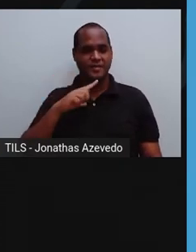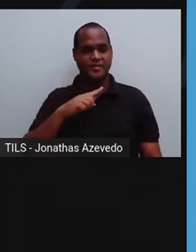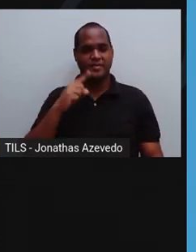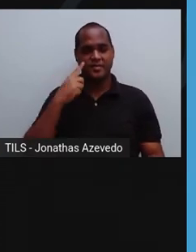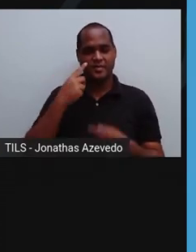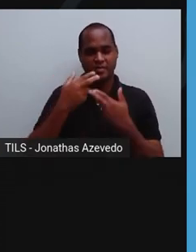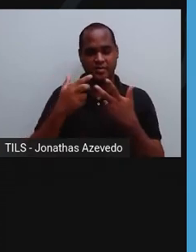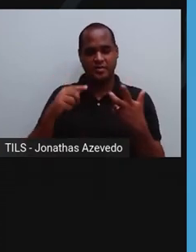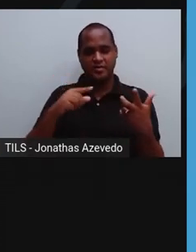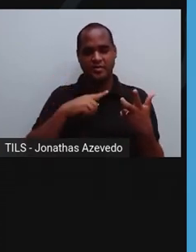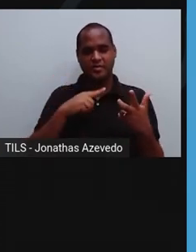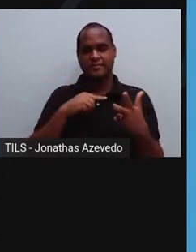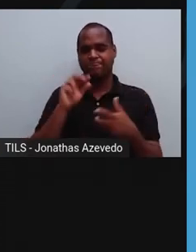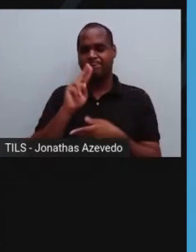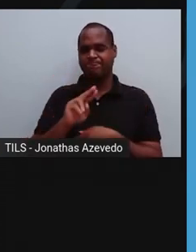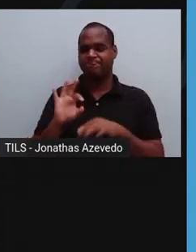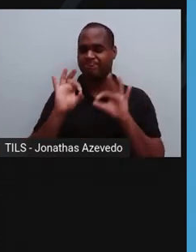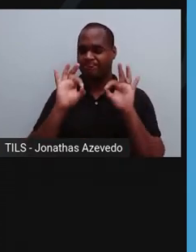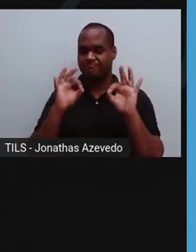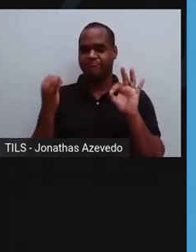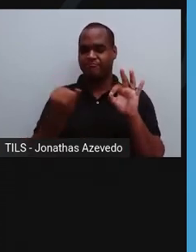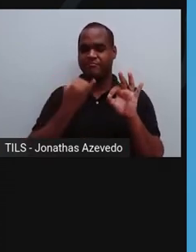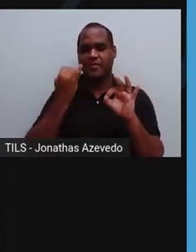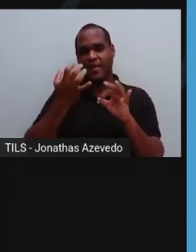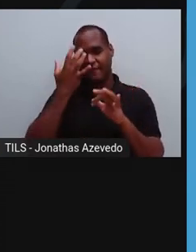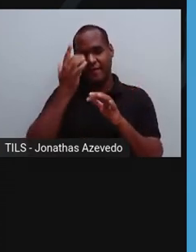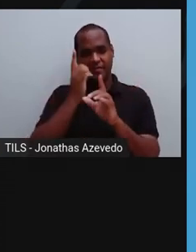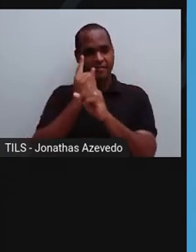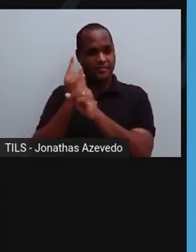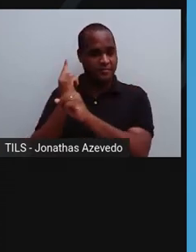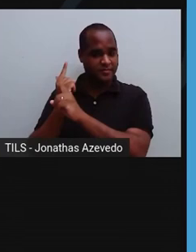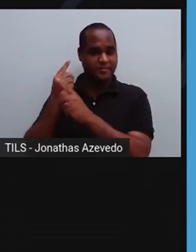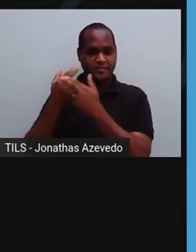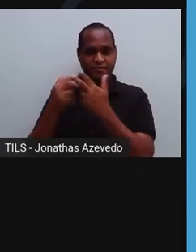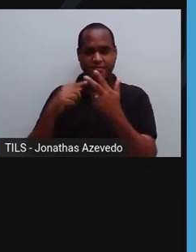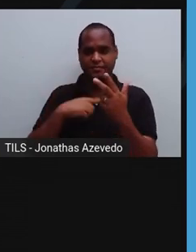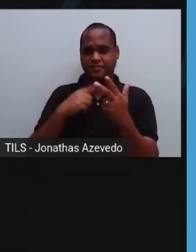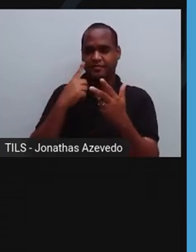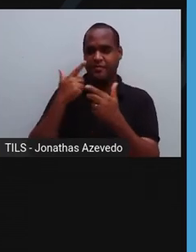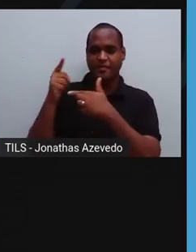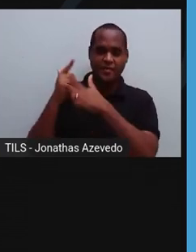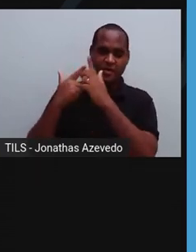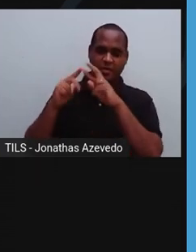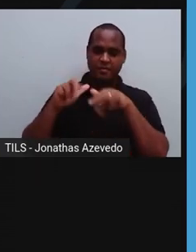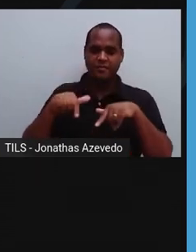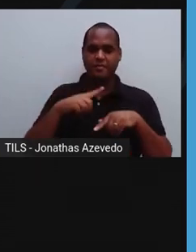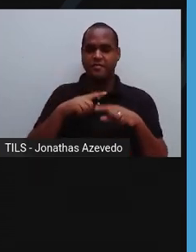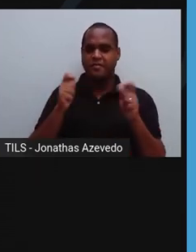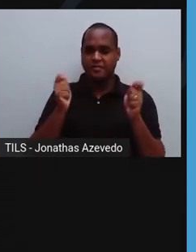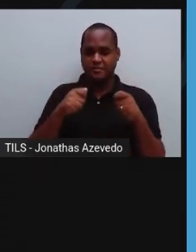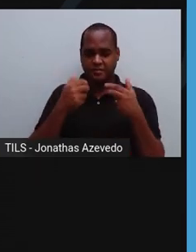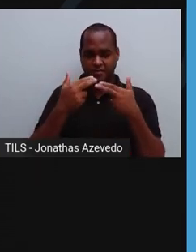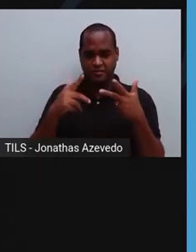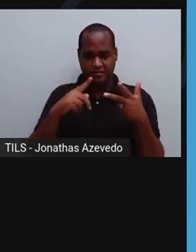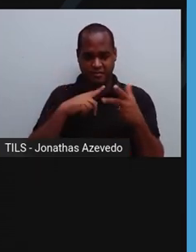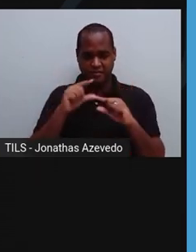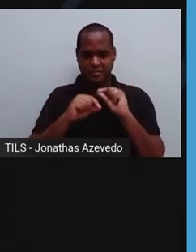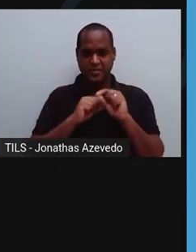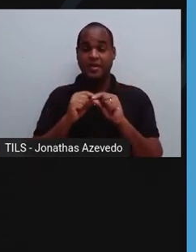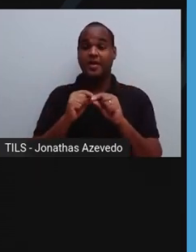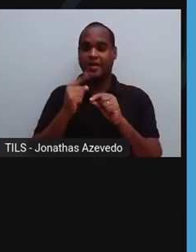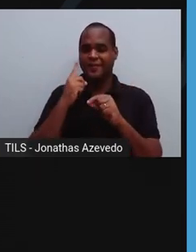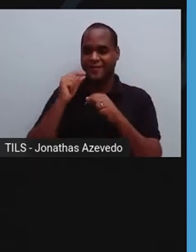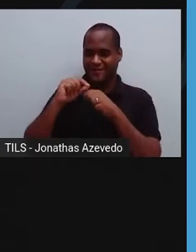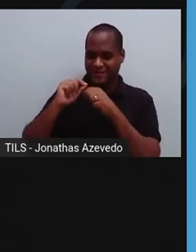por excelência. Eles são fáceis de encontrar como cogumelos silvestres e podem ser consumidos cruz e cozidos de várias